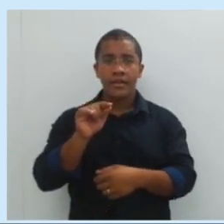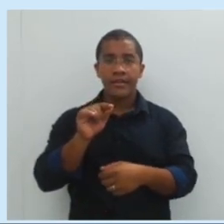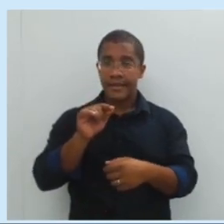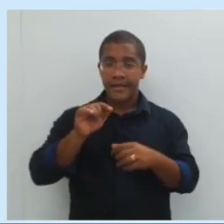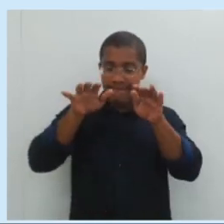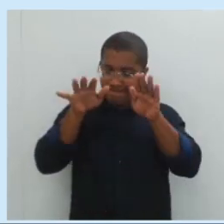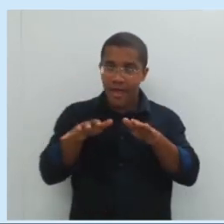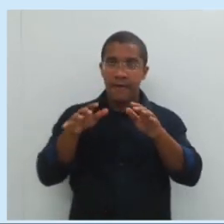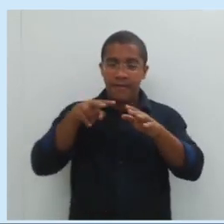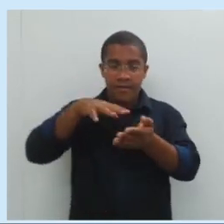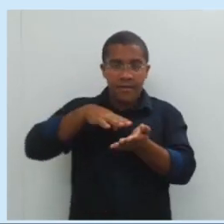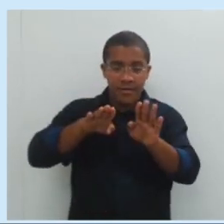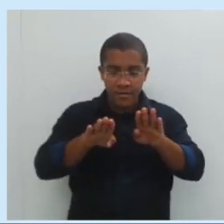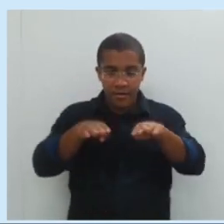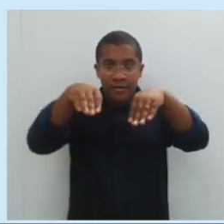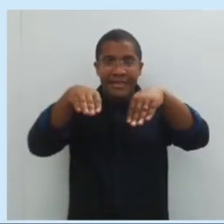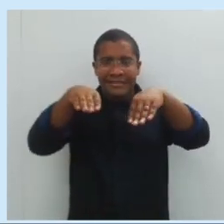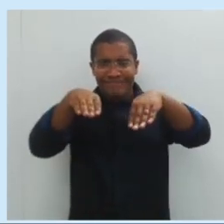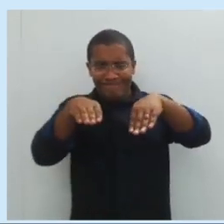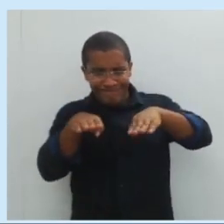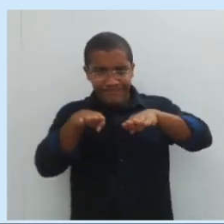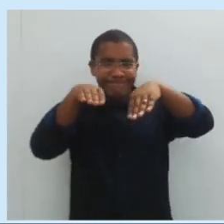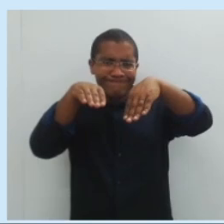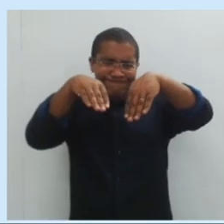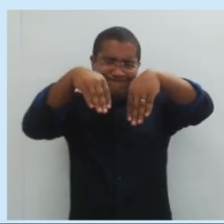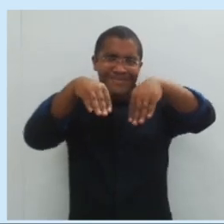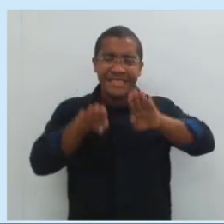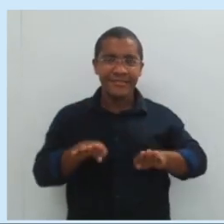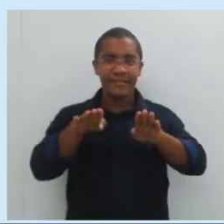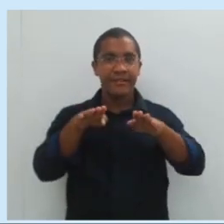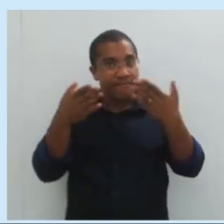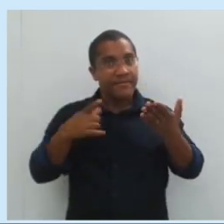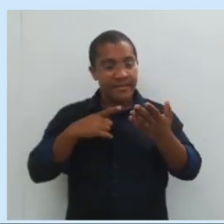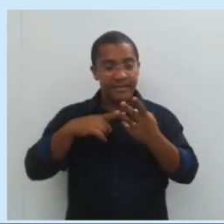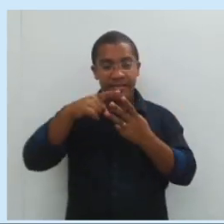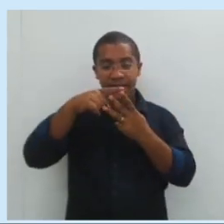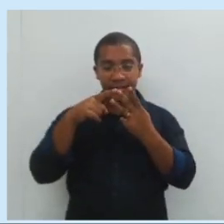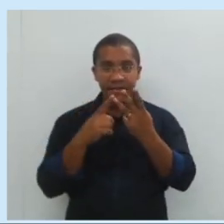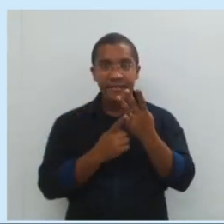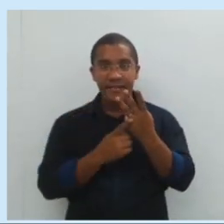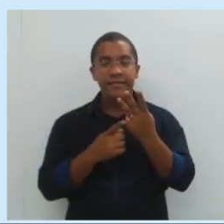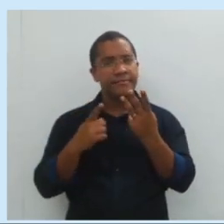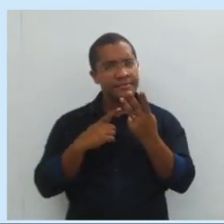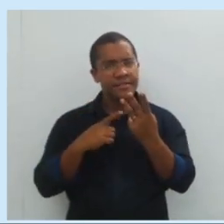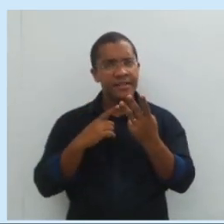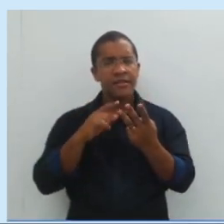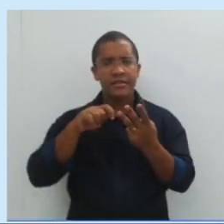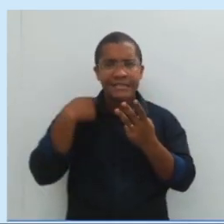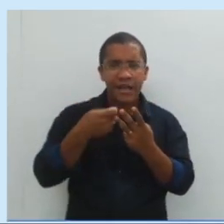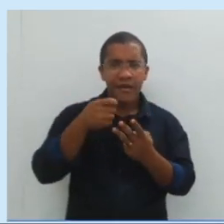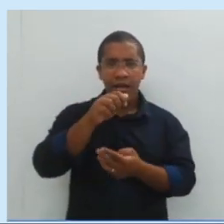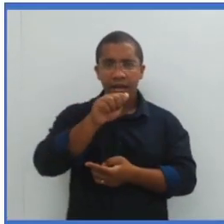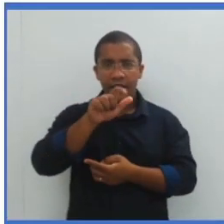para baixo, dantas. Então, eu tenho três pontos. Se eu tenho três pontos, eu tenho